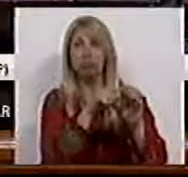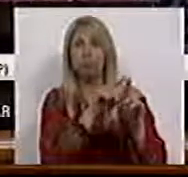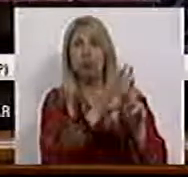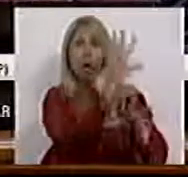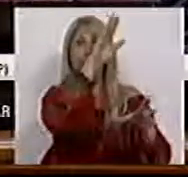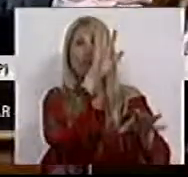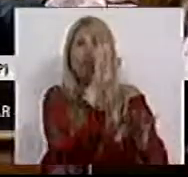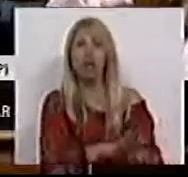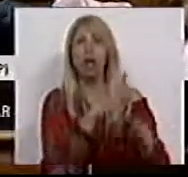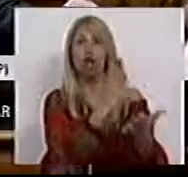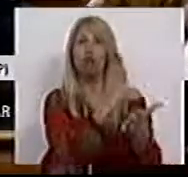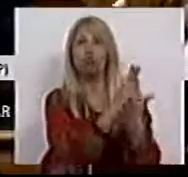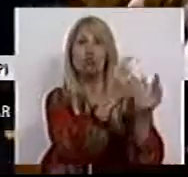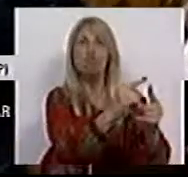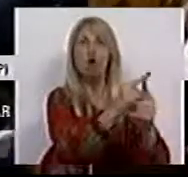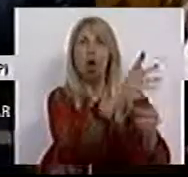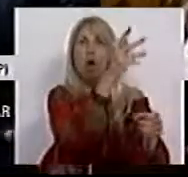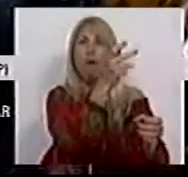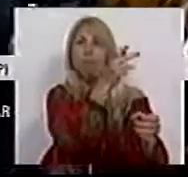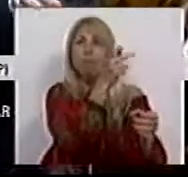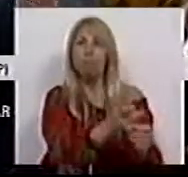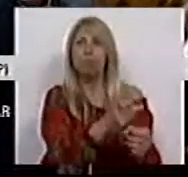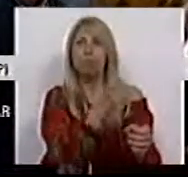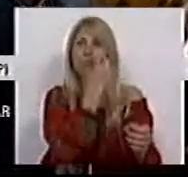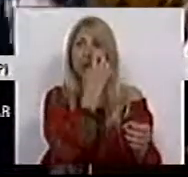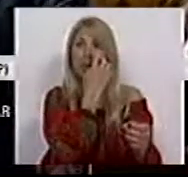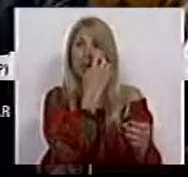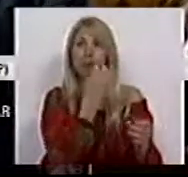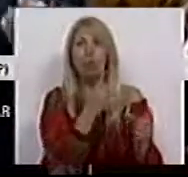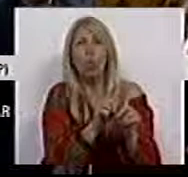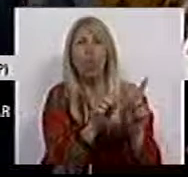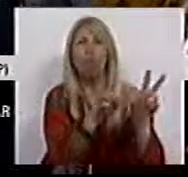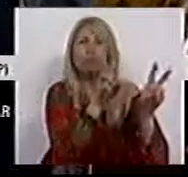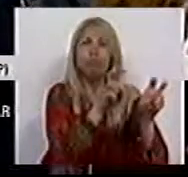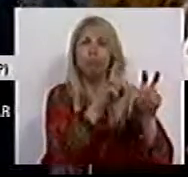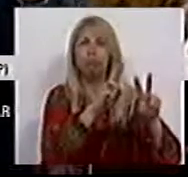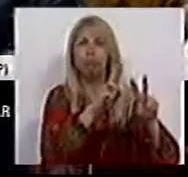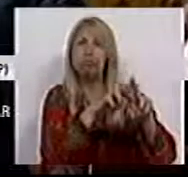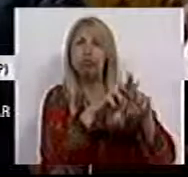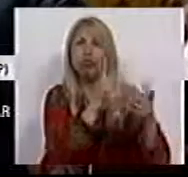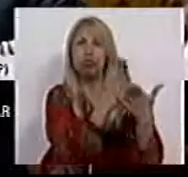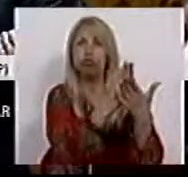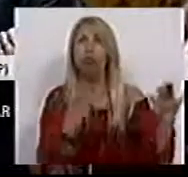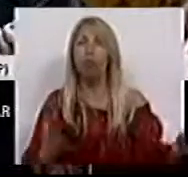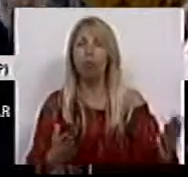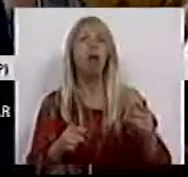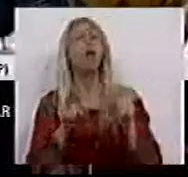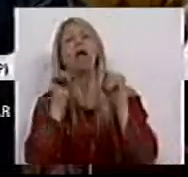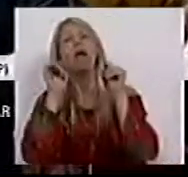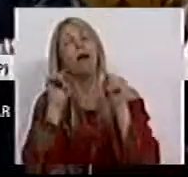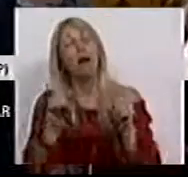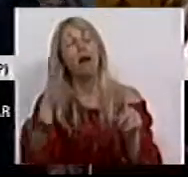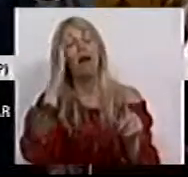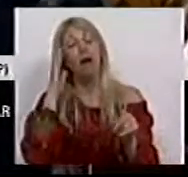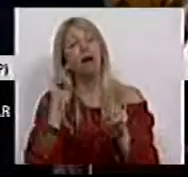Então, qual é a agravação? Com esta pergunta, eu creio que deixa nu o caráter repressivo deste projeto do